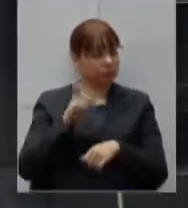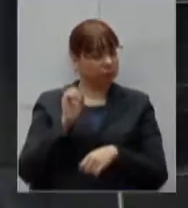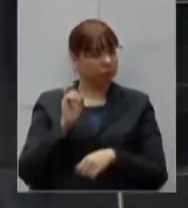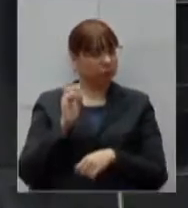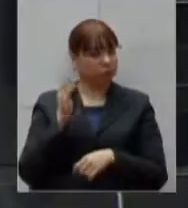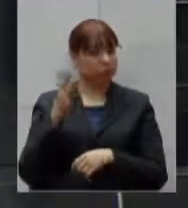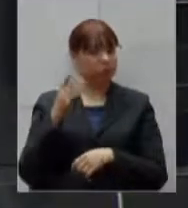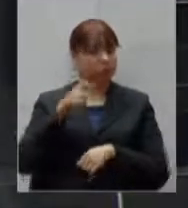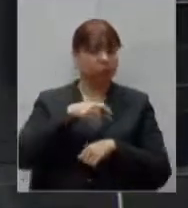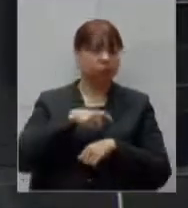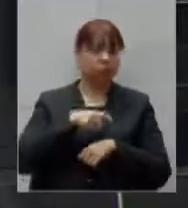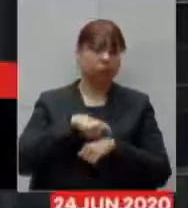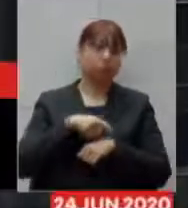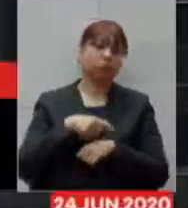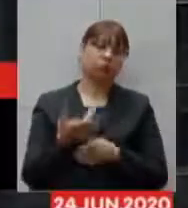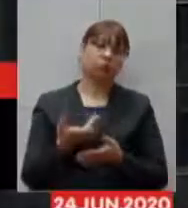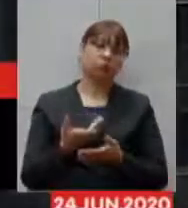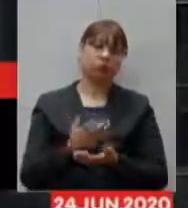para os órgãos de controle.